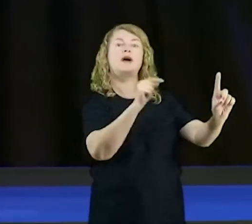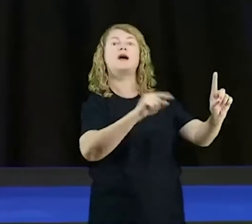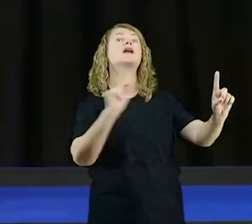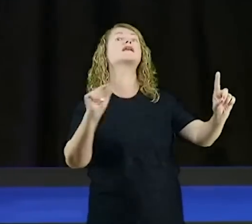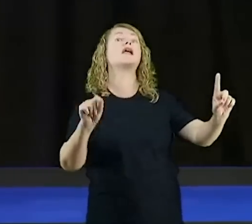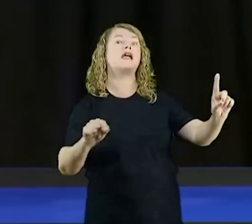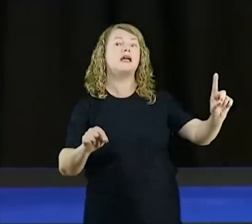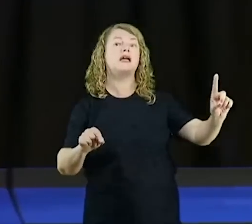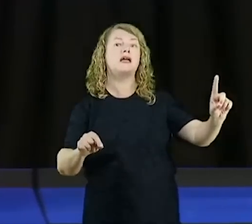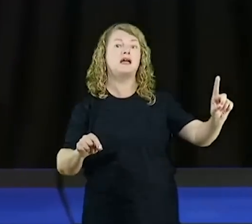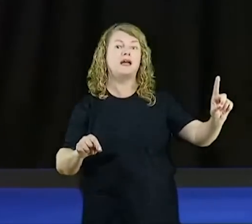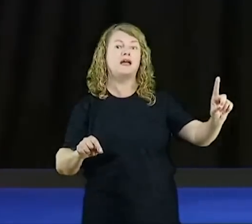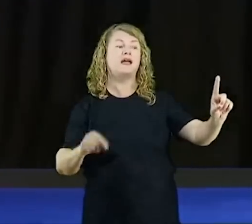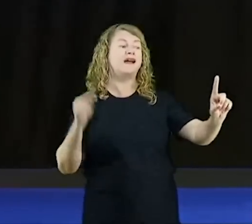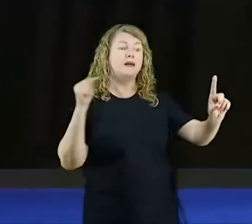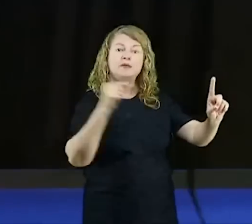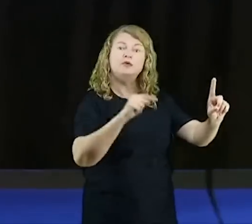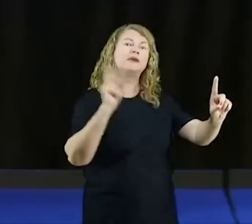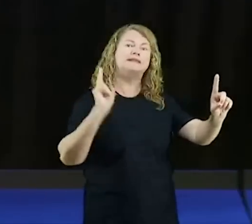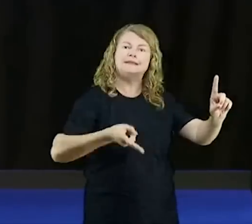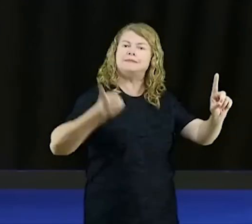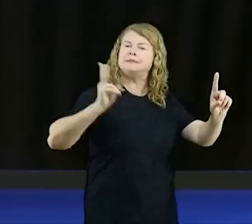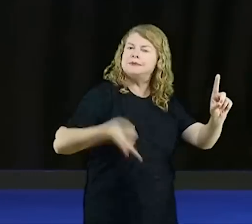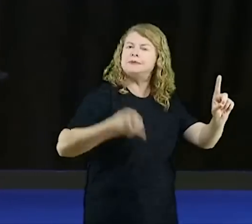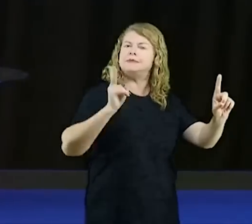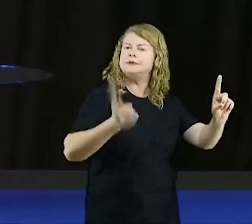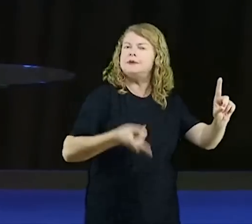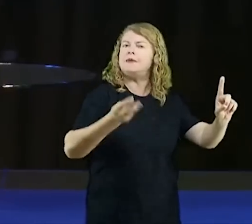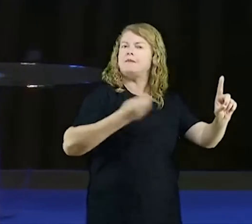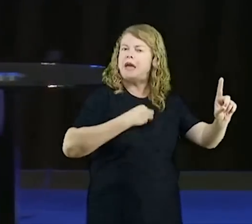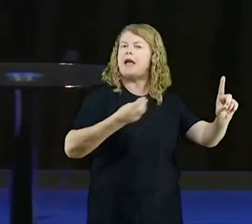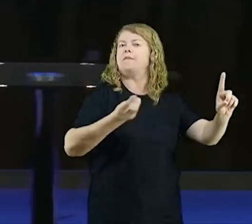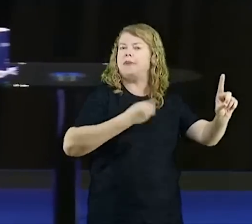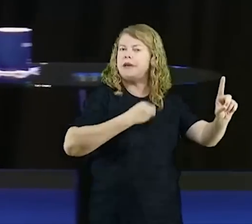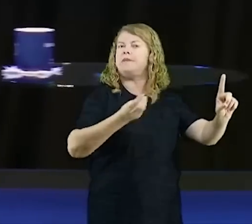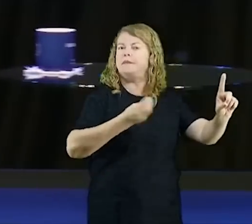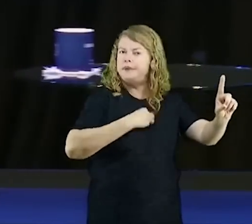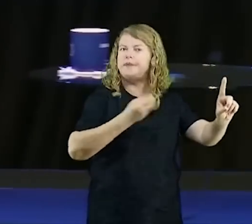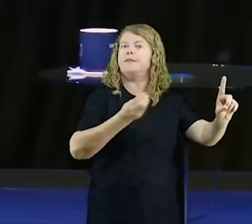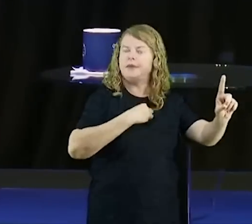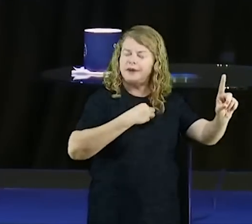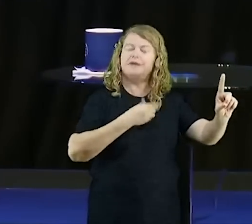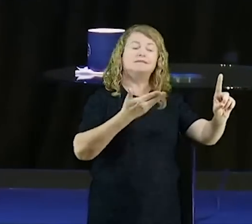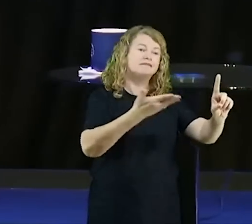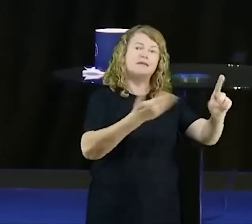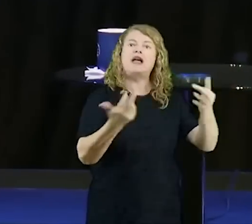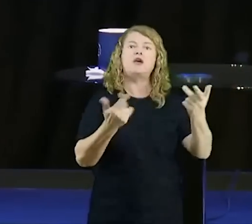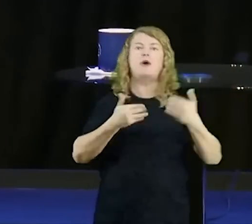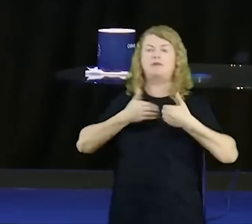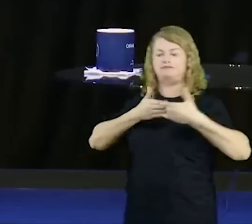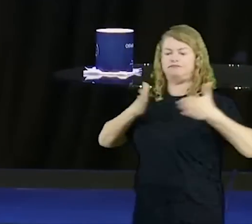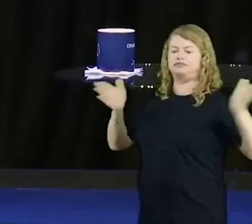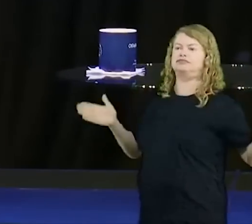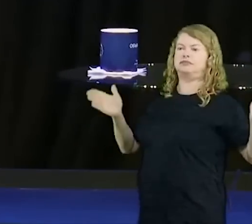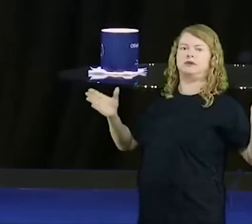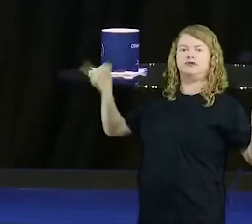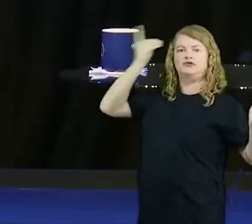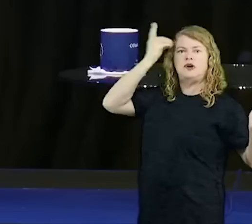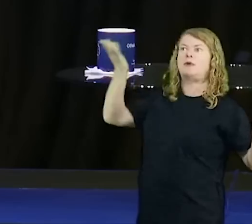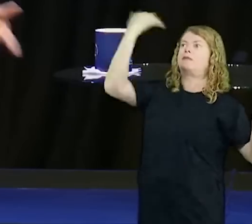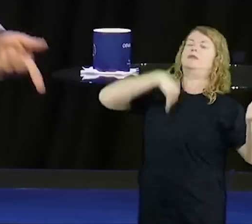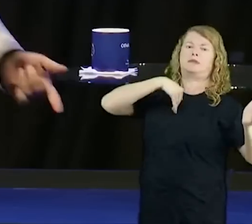sistematizado. Não é que você não vai pecar nunca mais. A Bíblia não diz isso. Em 1 João,